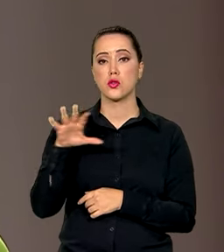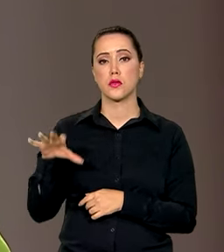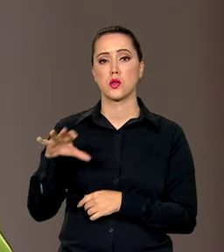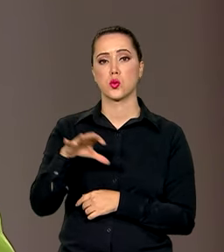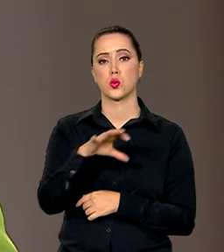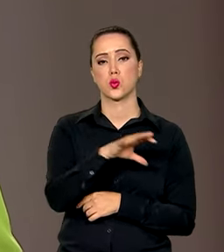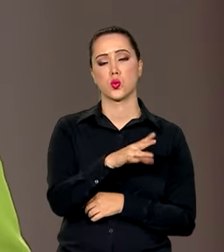políticas sociais.